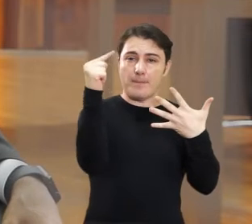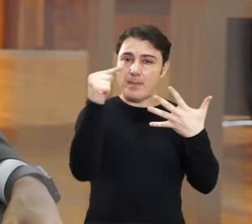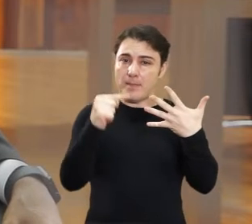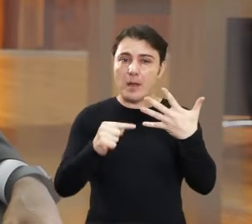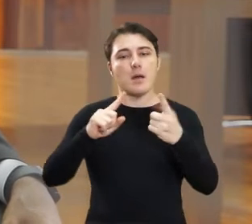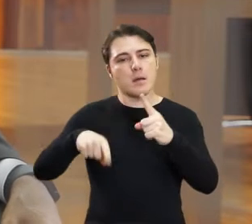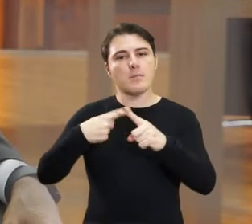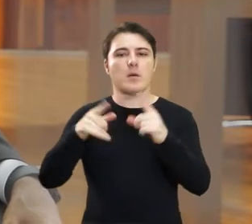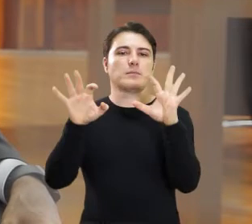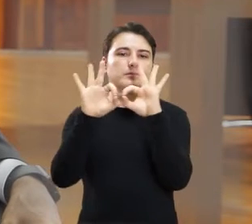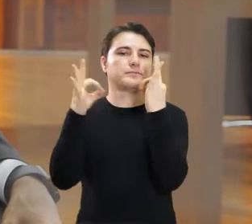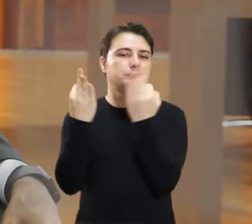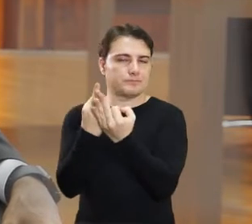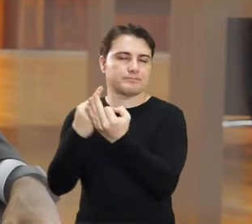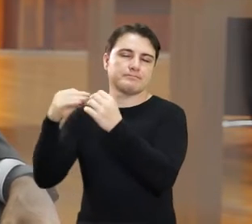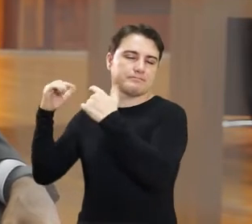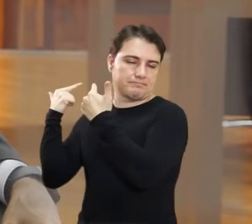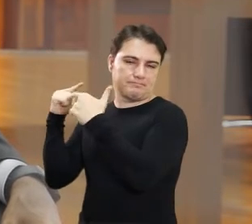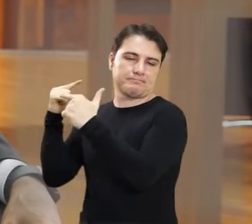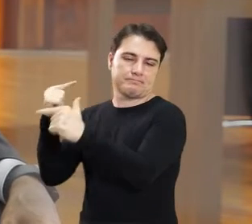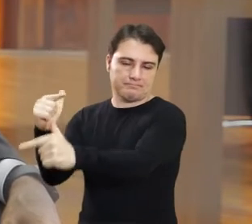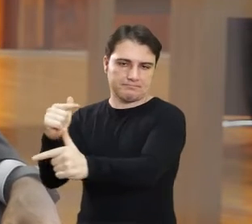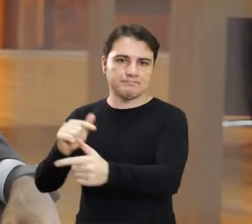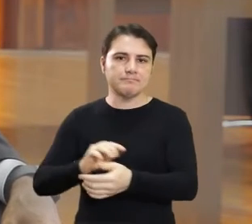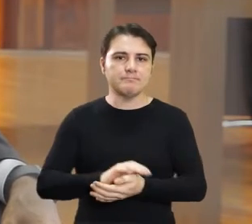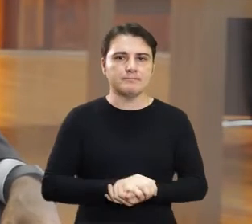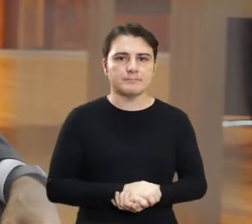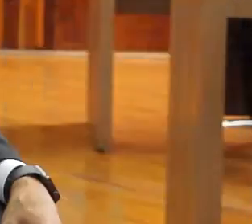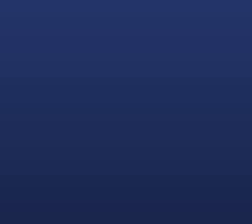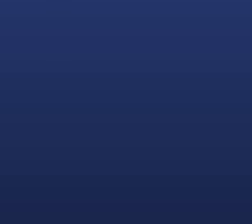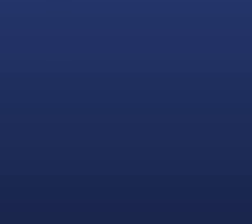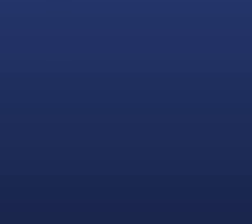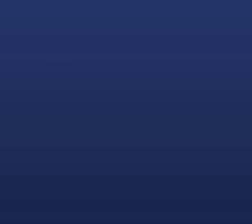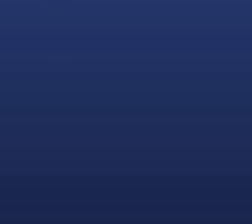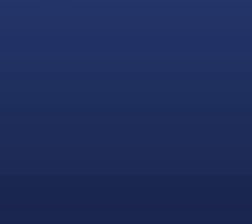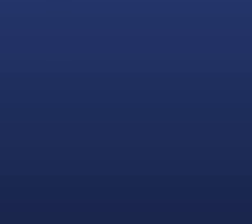bandeiras. Os valores cristãos e também a família tradicional.